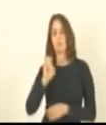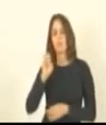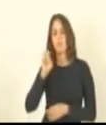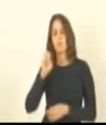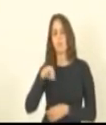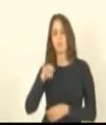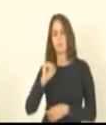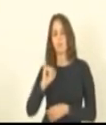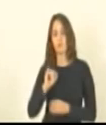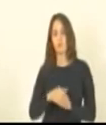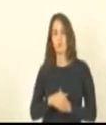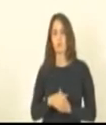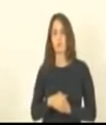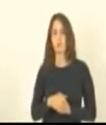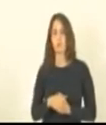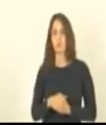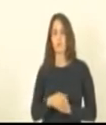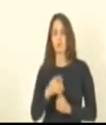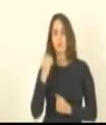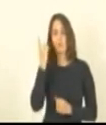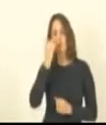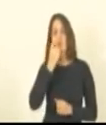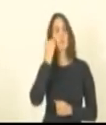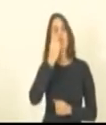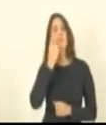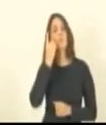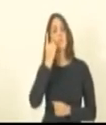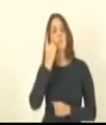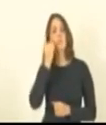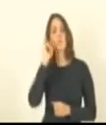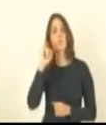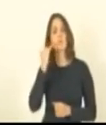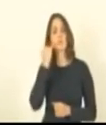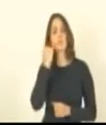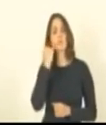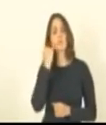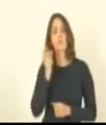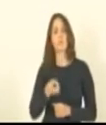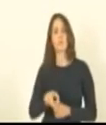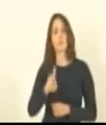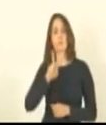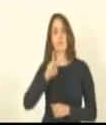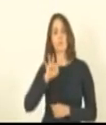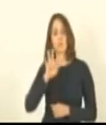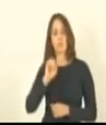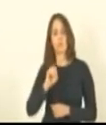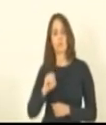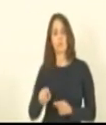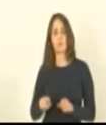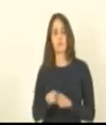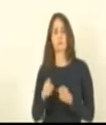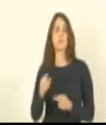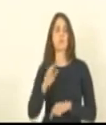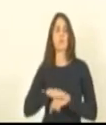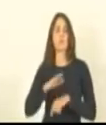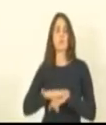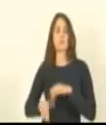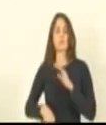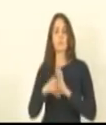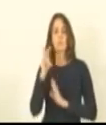parecer de manutenção do veto deputada Janete pela manutenção do veto pela manutenção do veto deputada Raquel Lessa autora do projeto